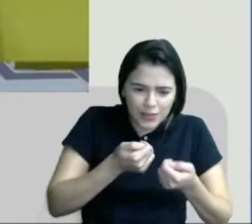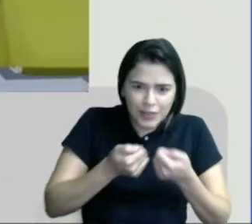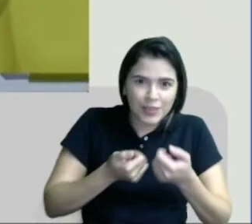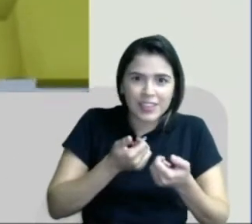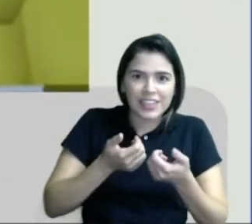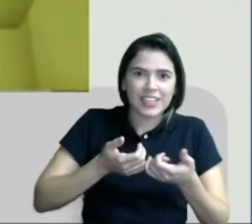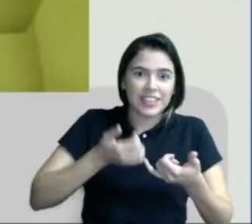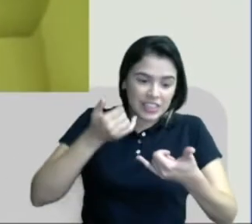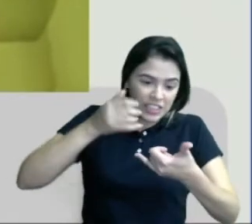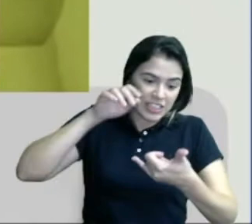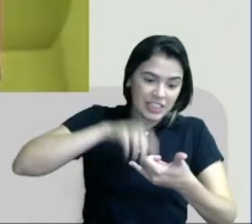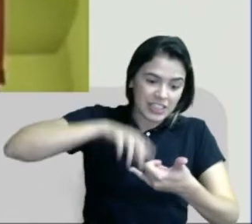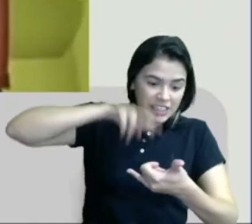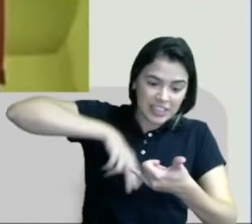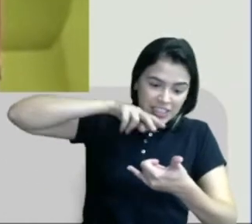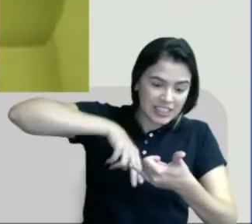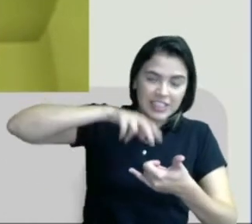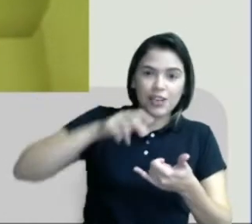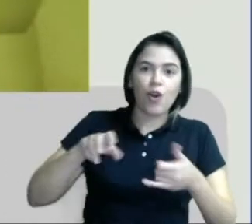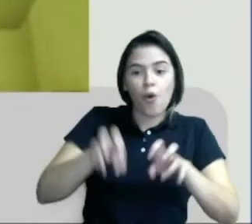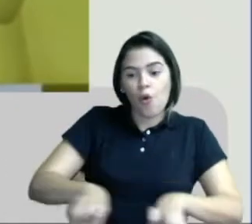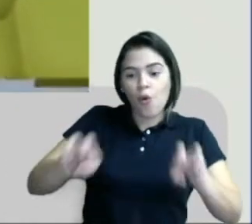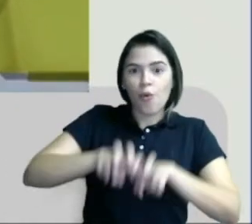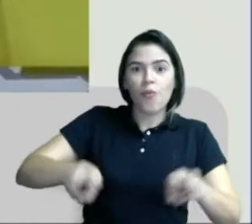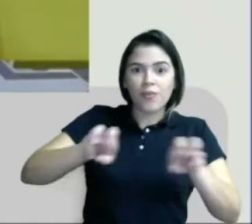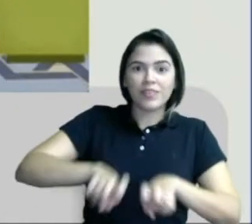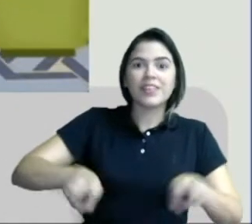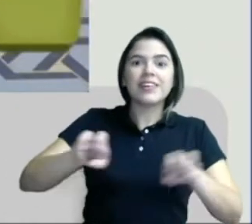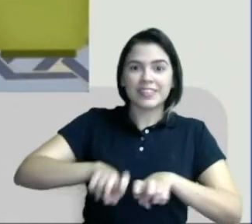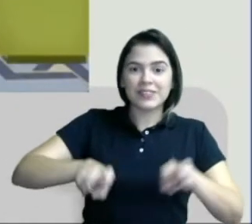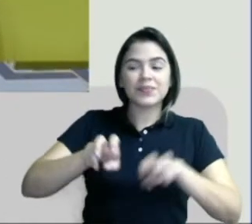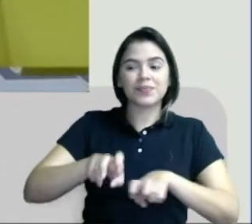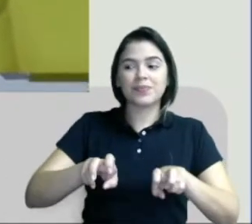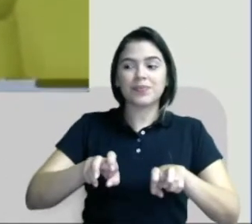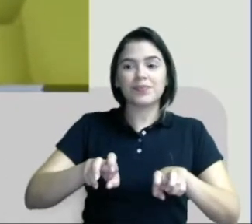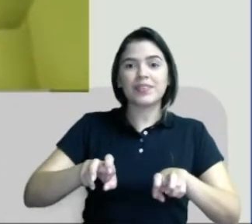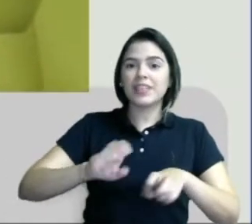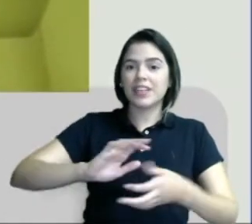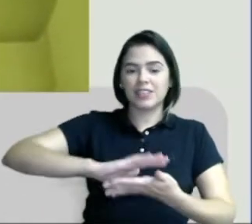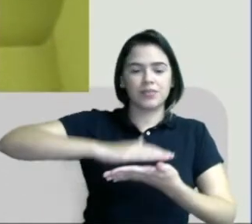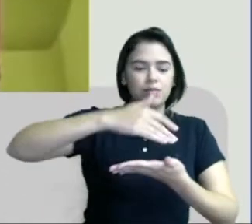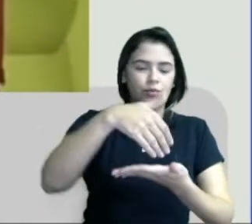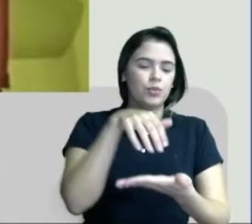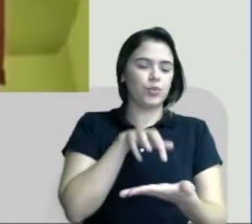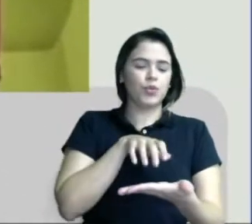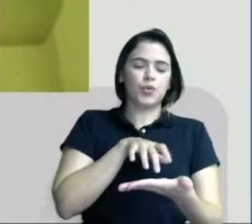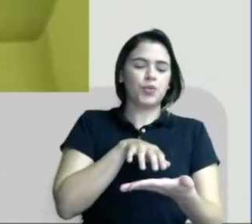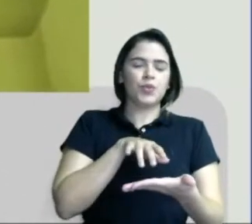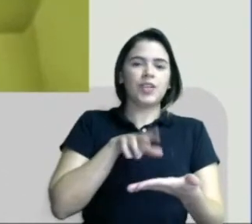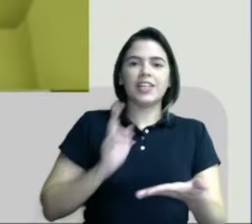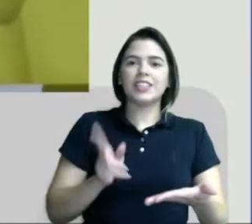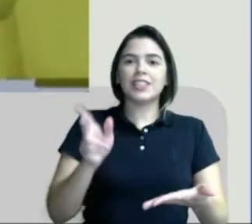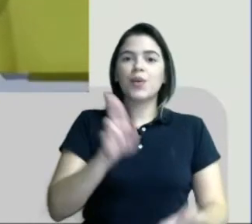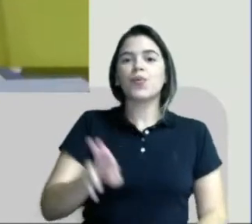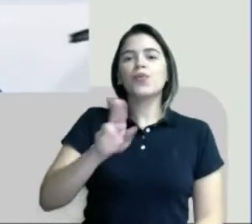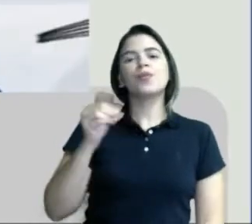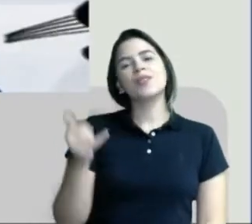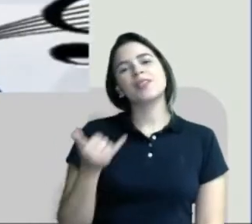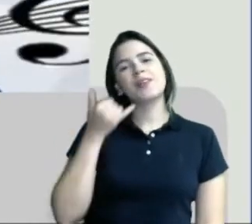Nunca sai da frente do computador. E não se desliga do celular.